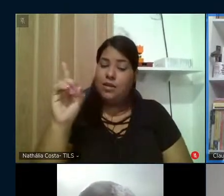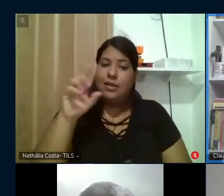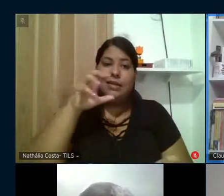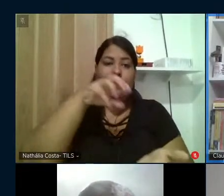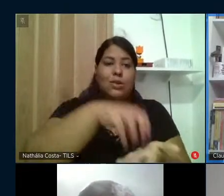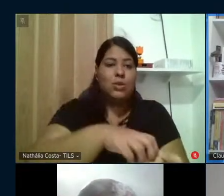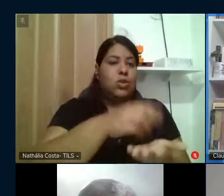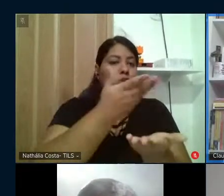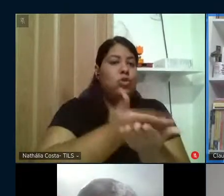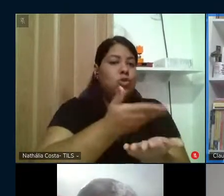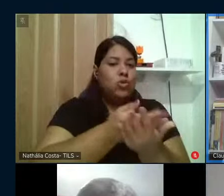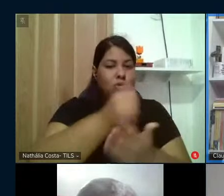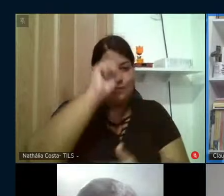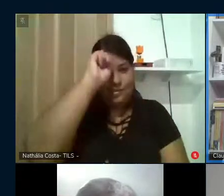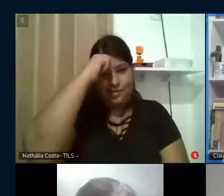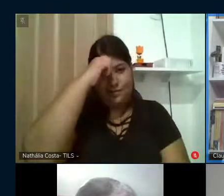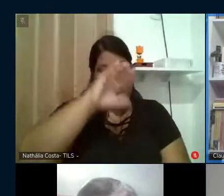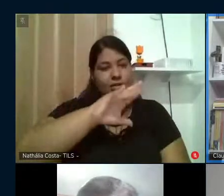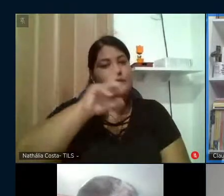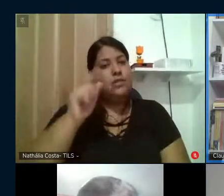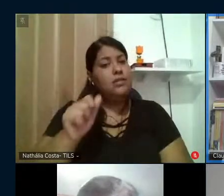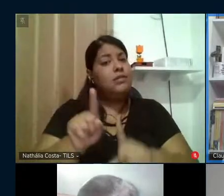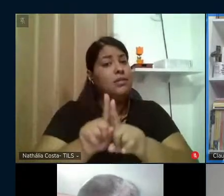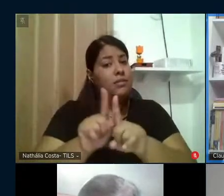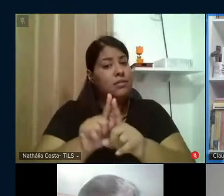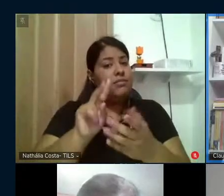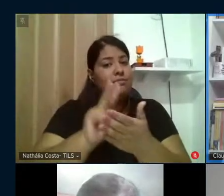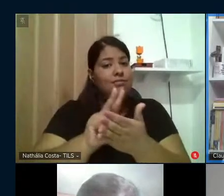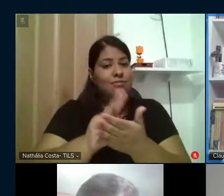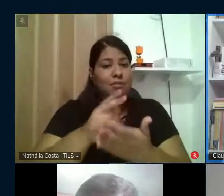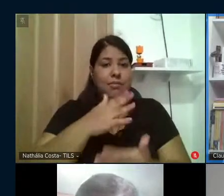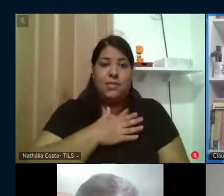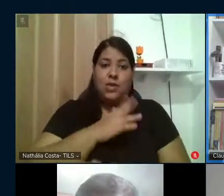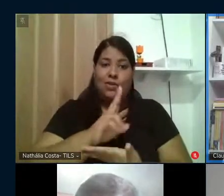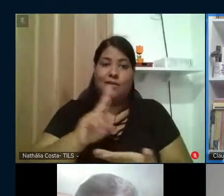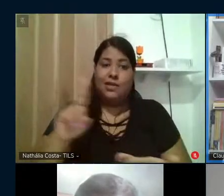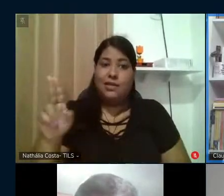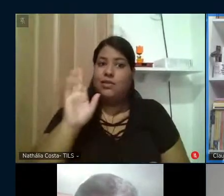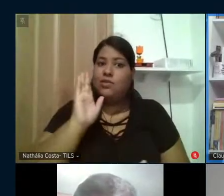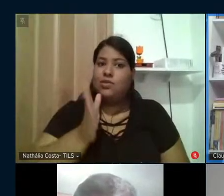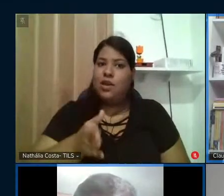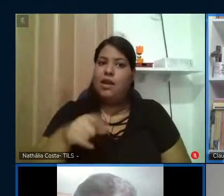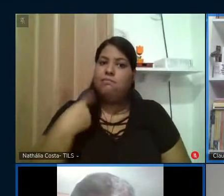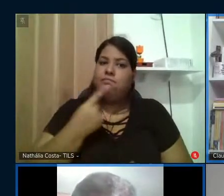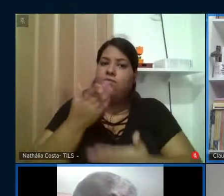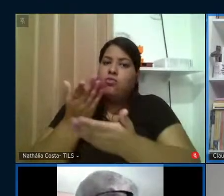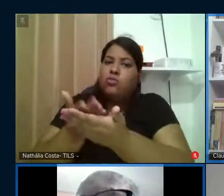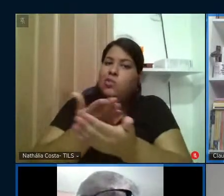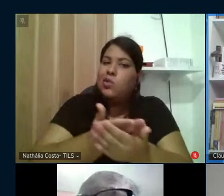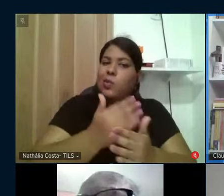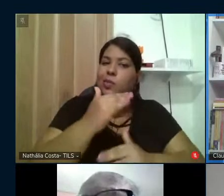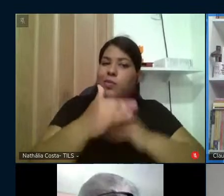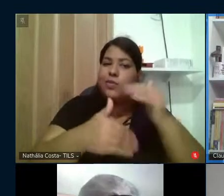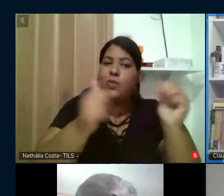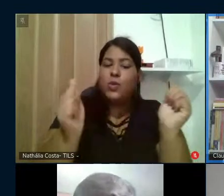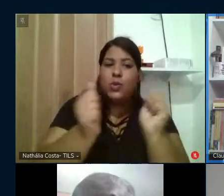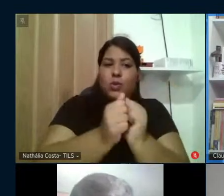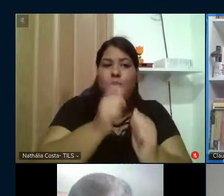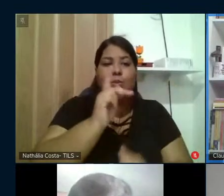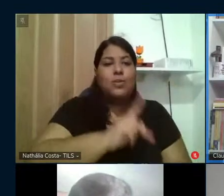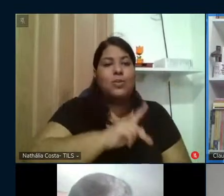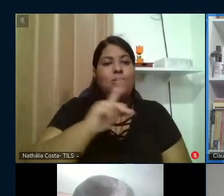Africanos Afro-Brasileiros e Indígenas da minha universidade. Atualmente desenvolvemos, em colaboração com a professora